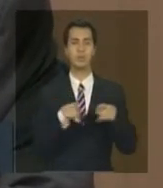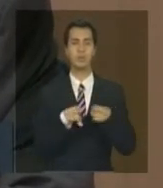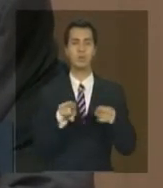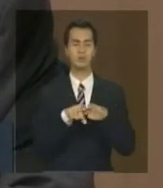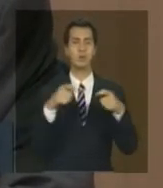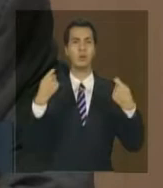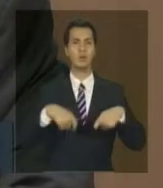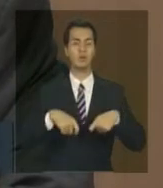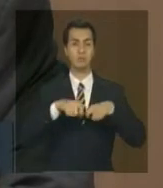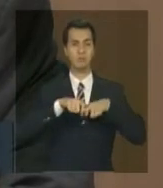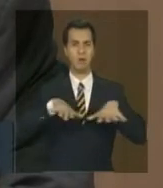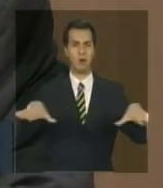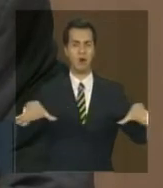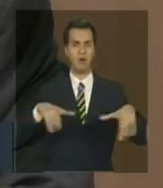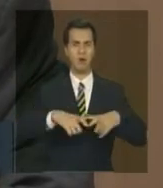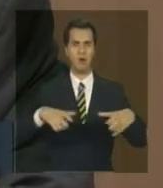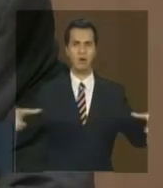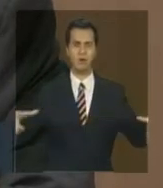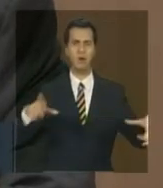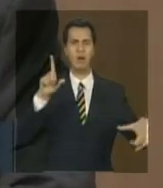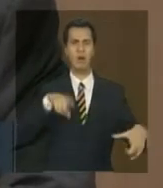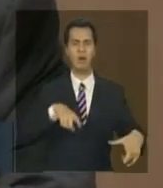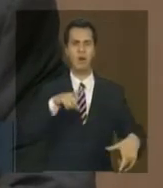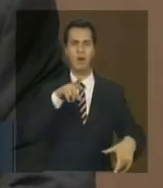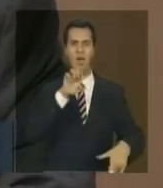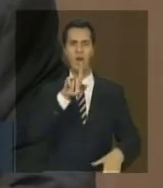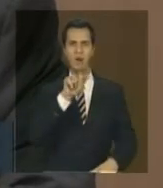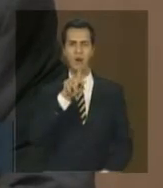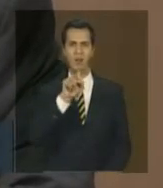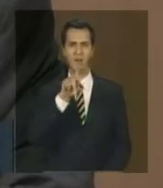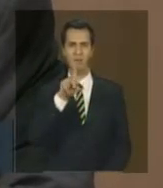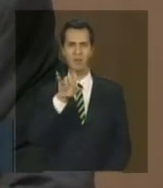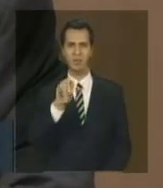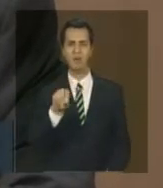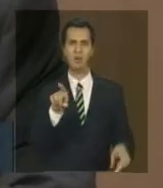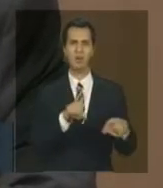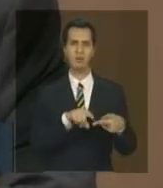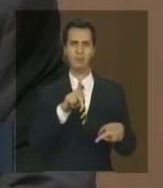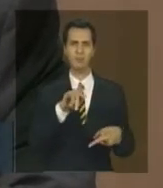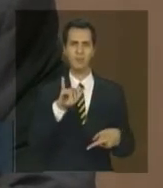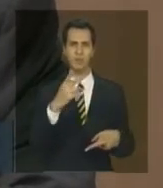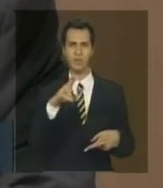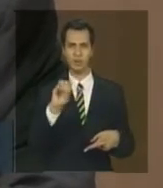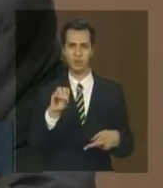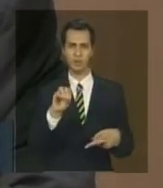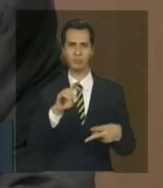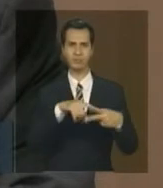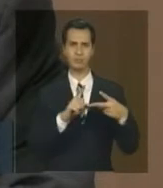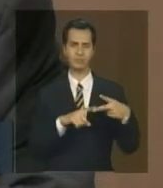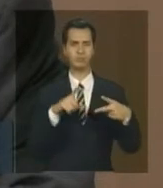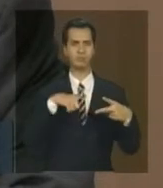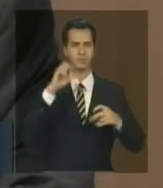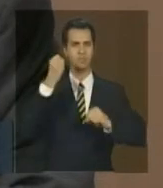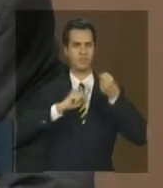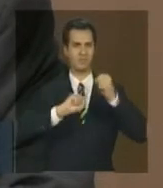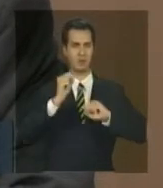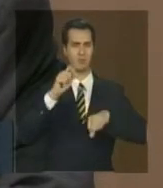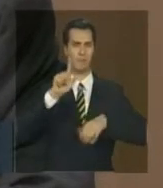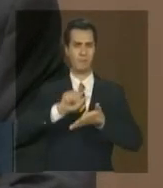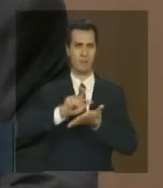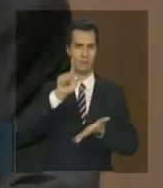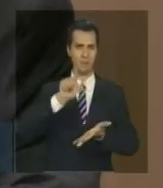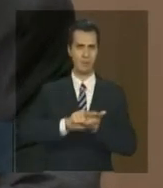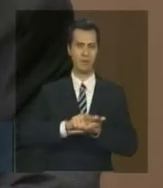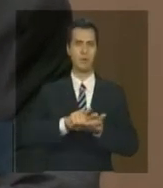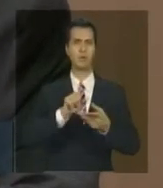principalmente com eucalipto mas também com pinos vocês sabem que tem toda uma demanda dessas indústrias de papel e celulose não só